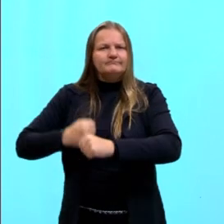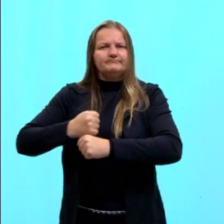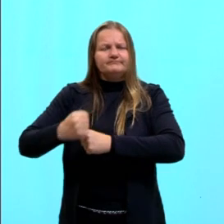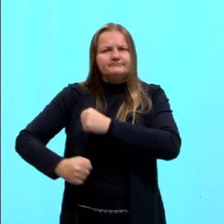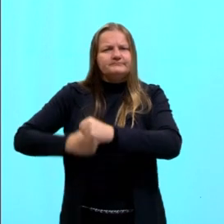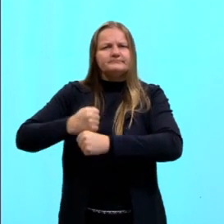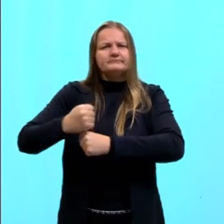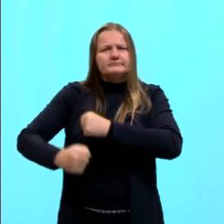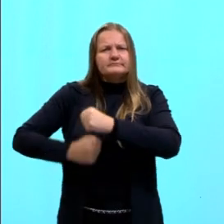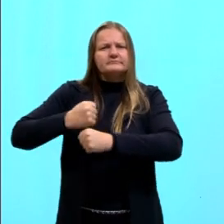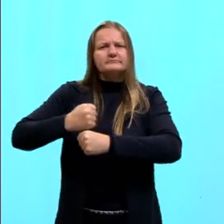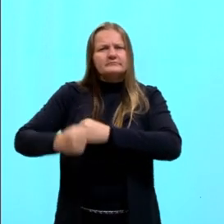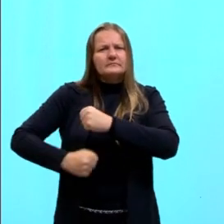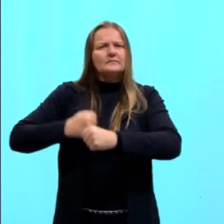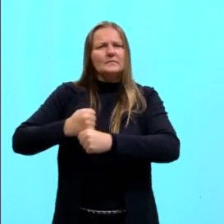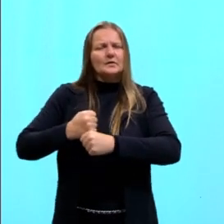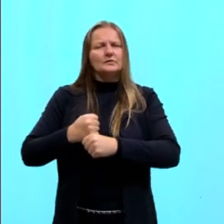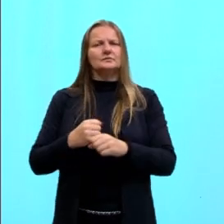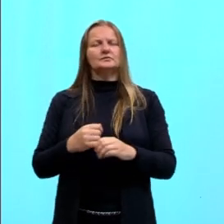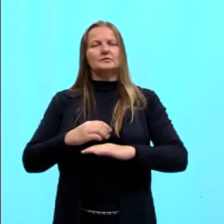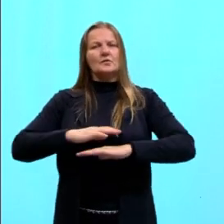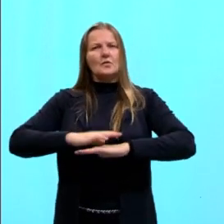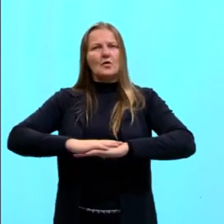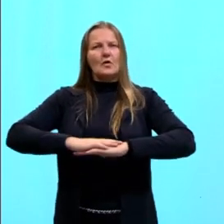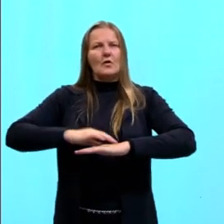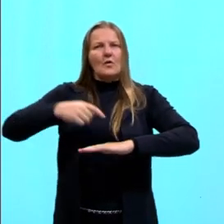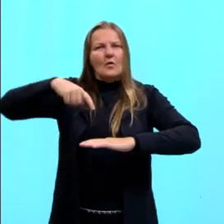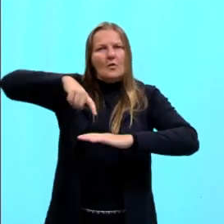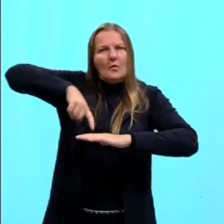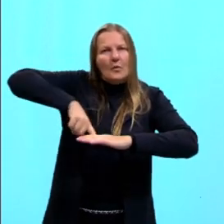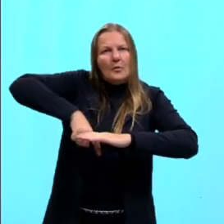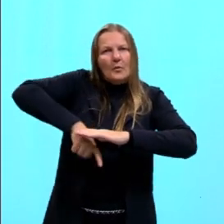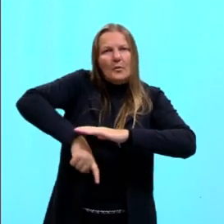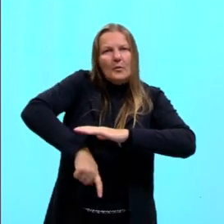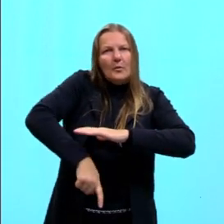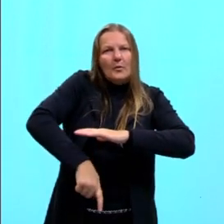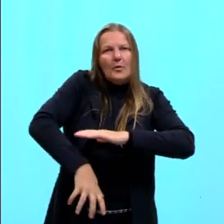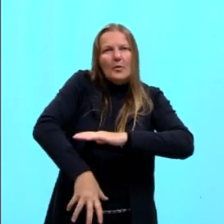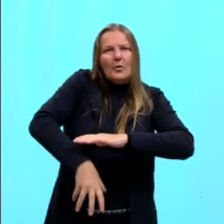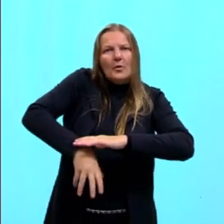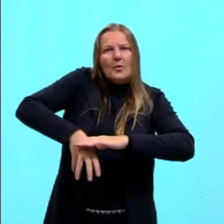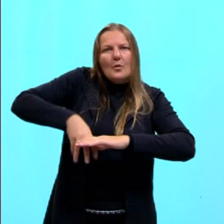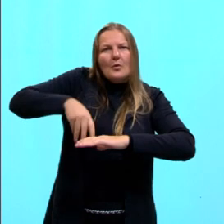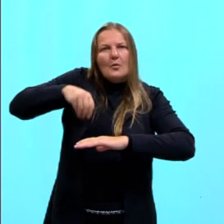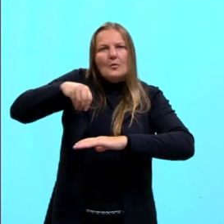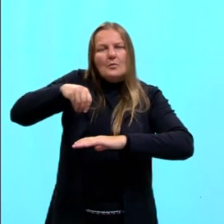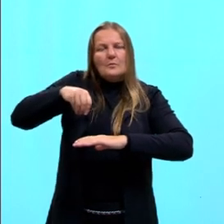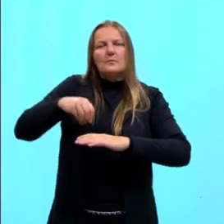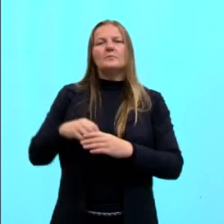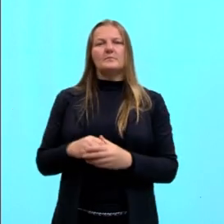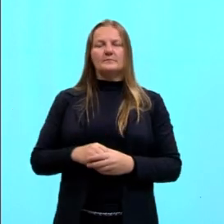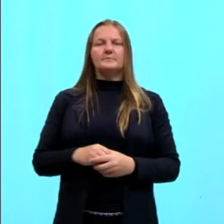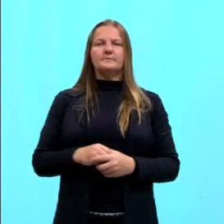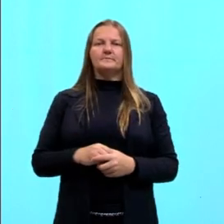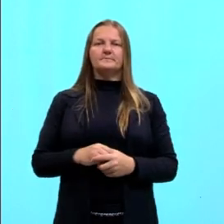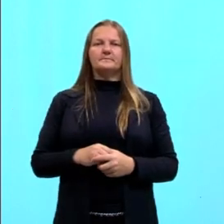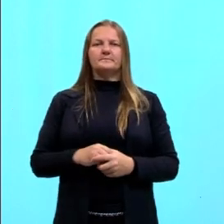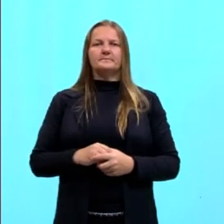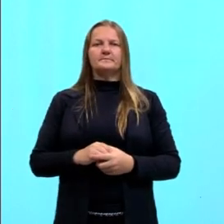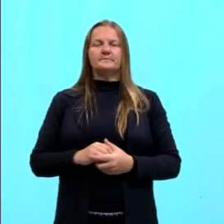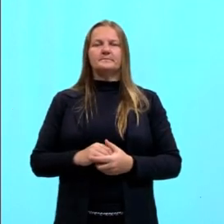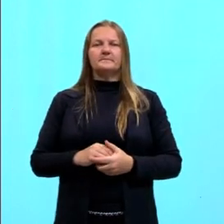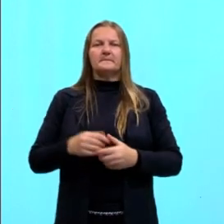era geológica, aí na escala geológica, vai formando o petróleo. E aí, depois, com o tempo, o que que acontece? Eu vou lá, perfuro e retiro esse